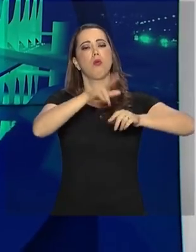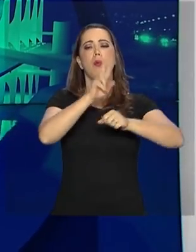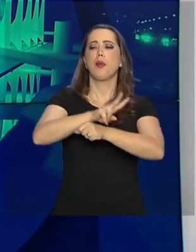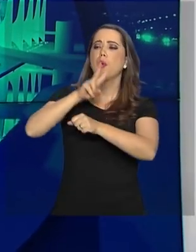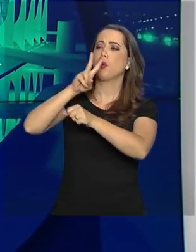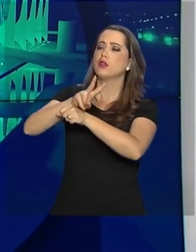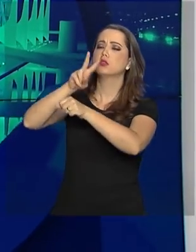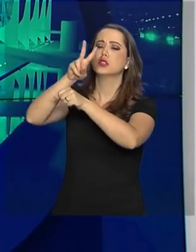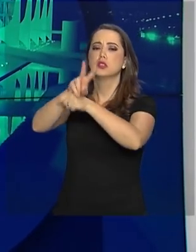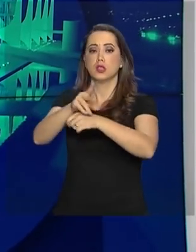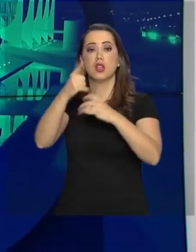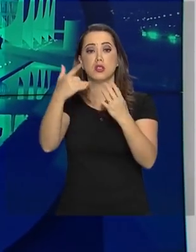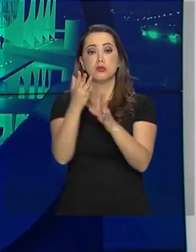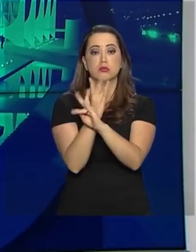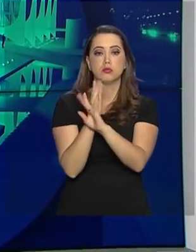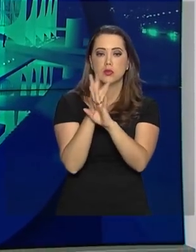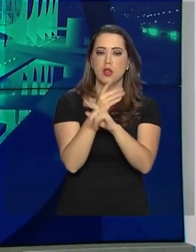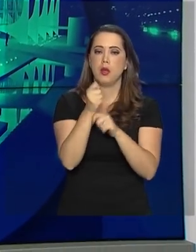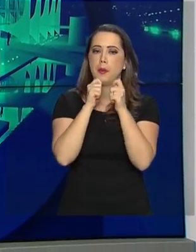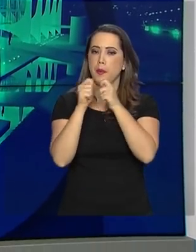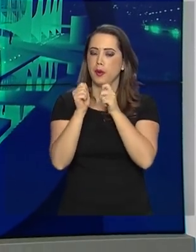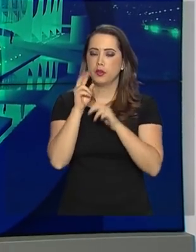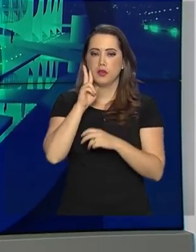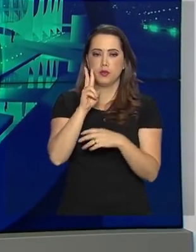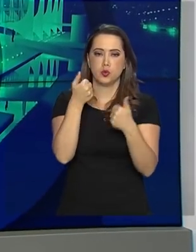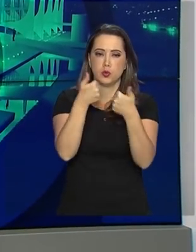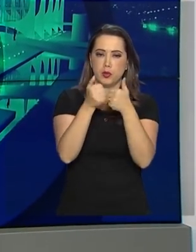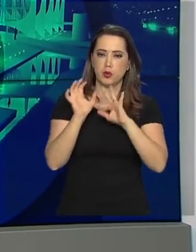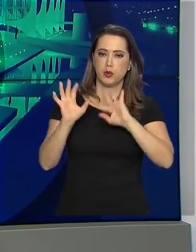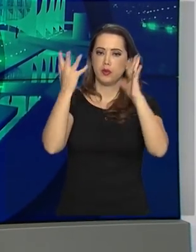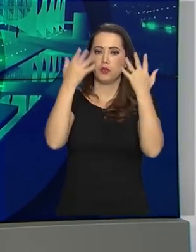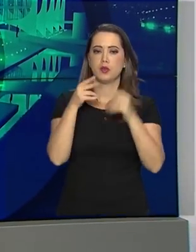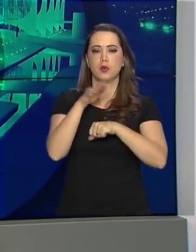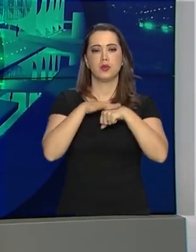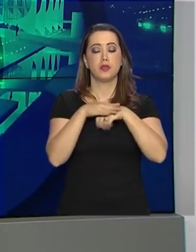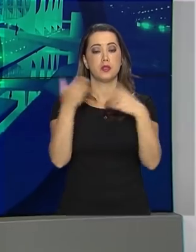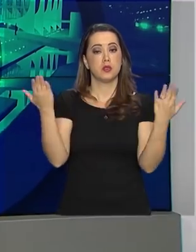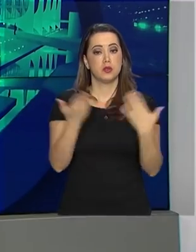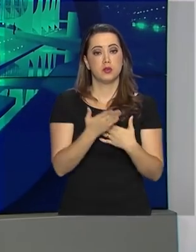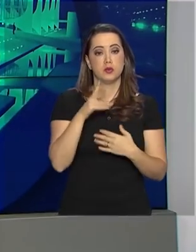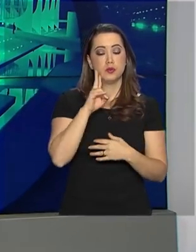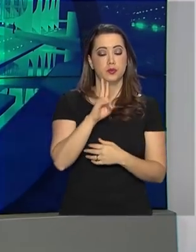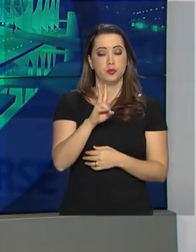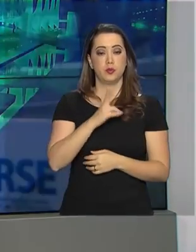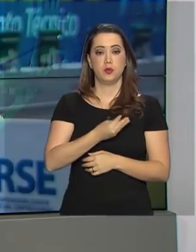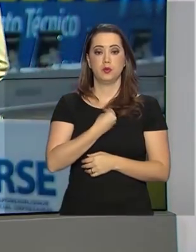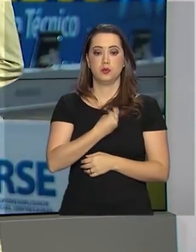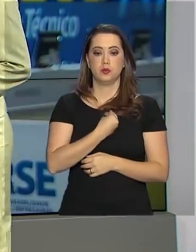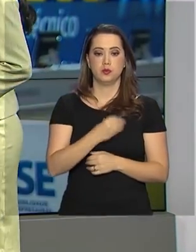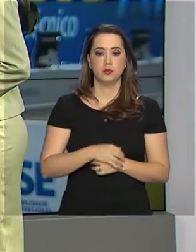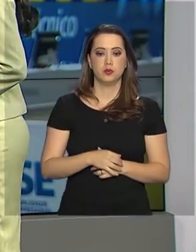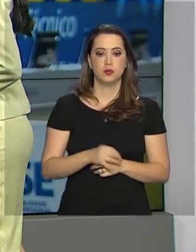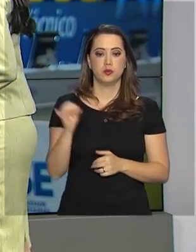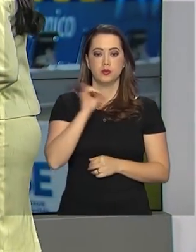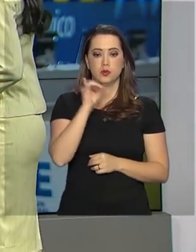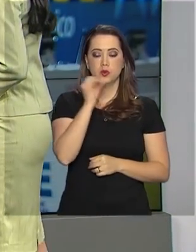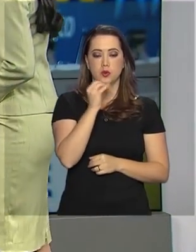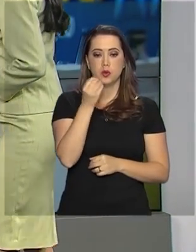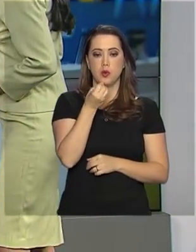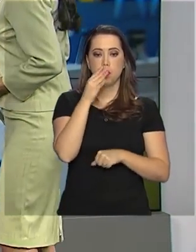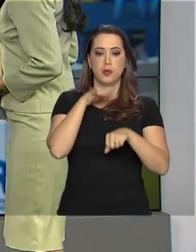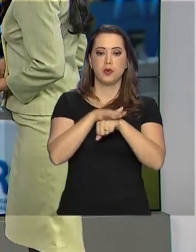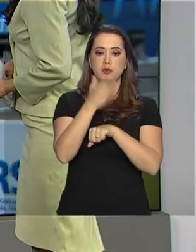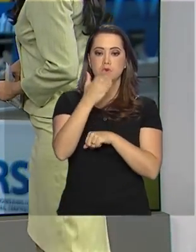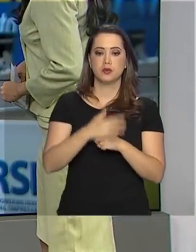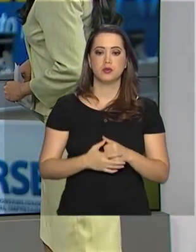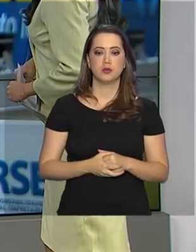municípios. O repórter Pablo Mundim acompanhou o evento e conversa com a gente agora ao vivo. Olá, Pablo. Boa